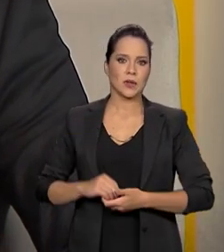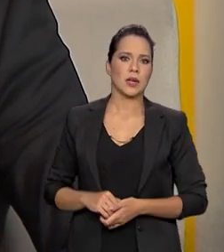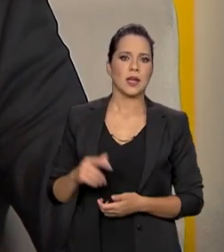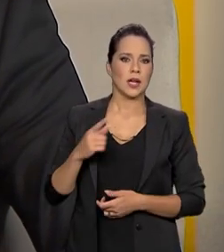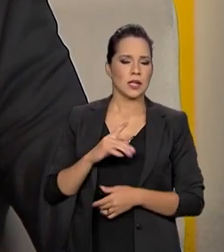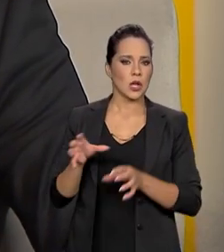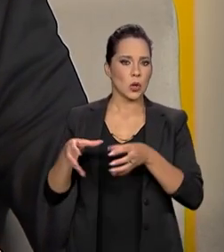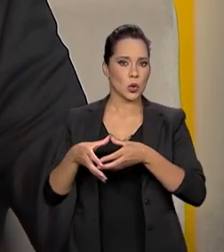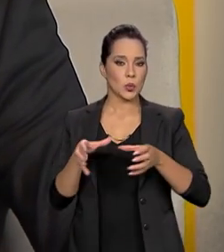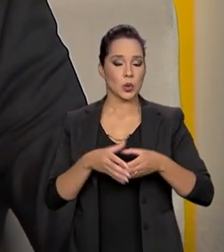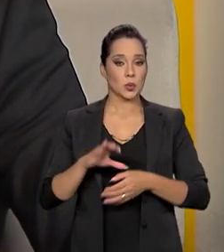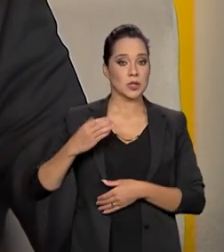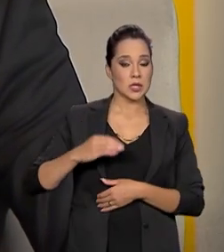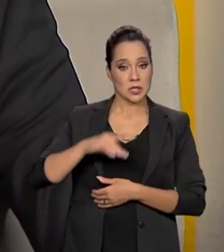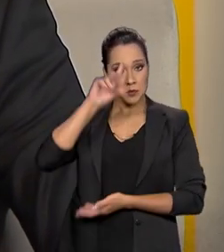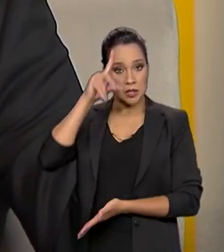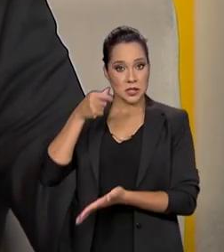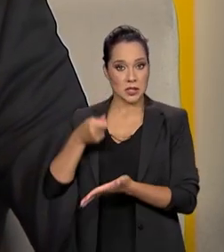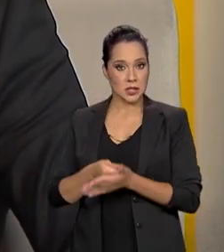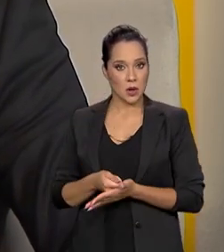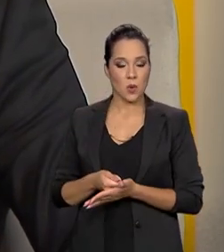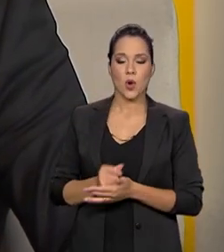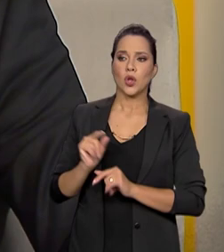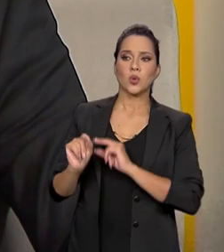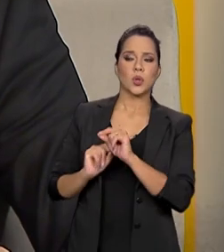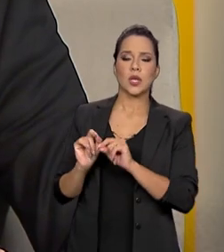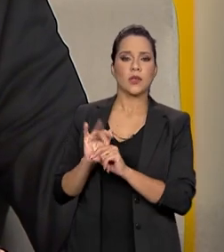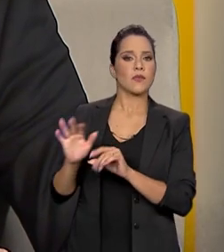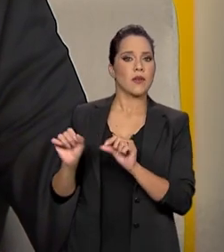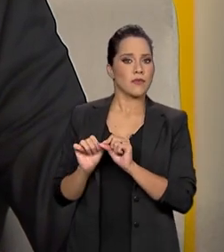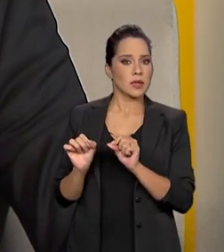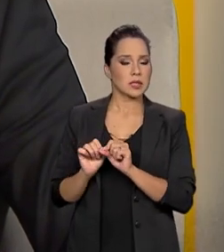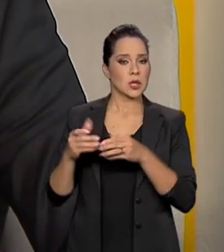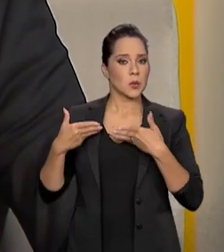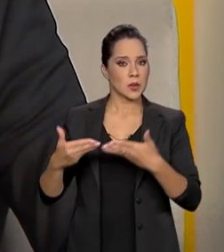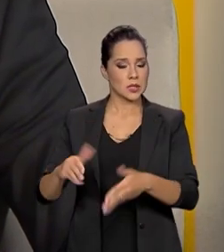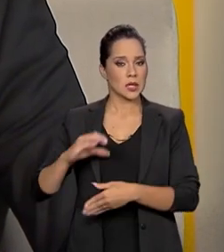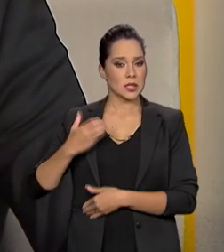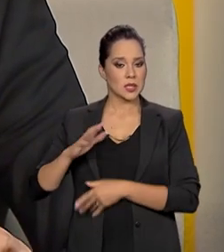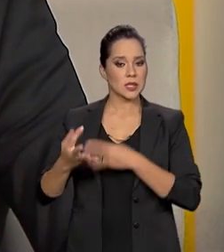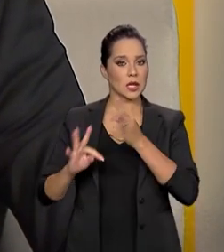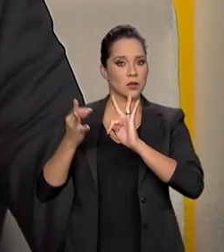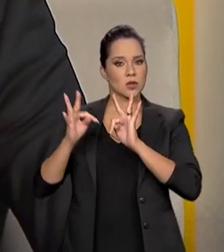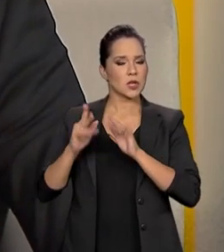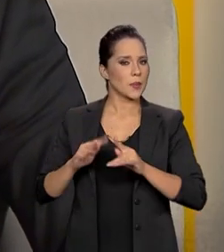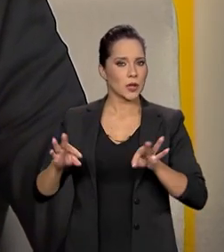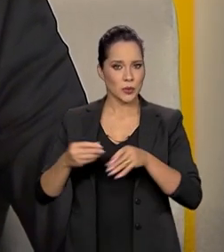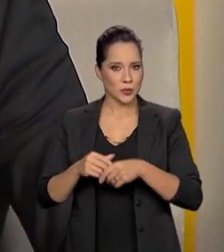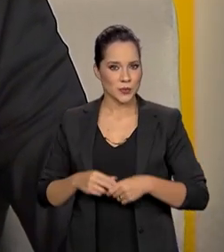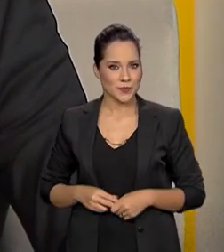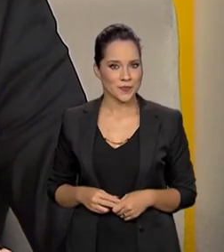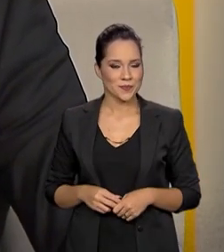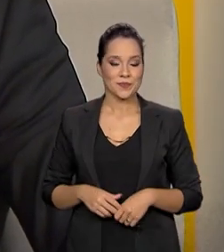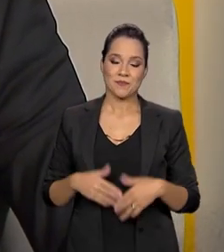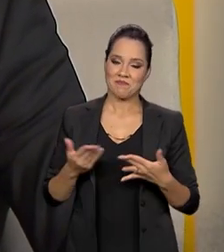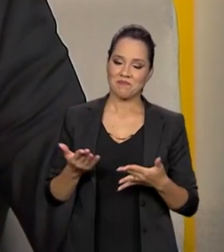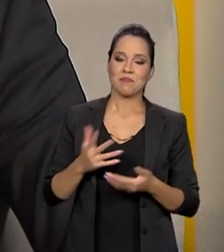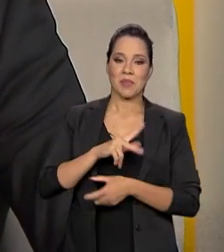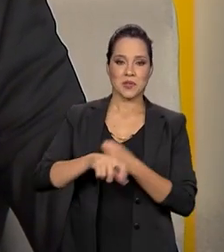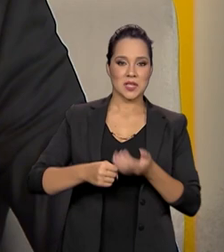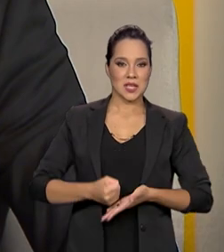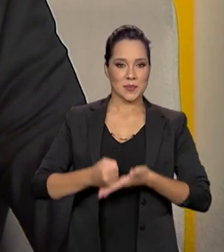comissões de cientistas para tomar decisão do que nós vamos fazer no Ministério da Ciência e Tecnologia para tudo. E para a